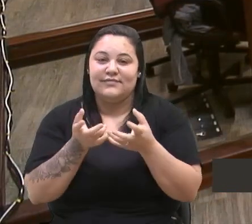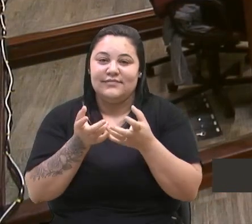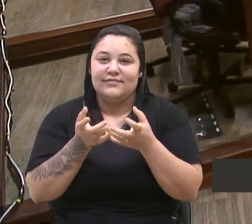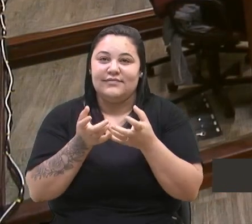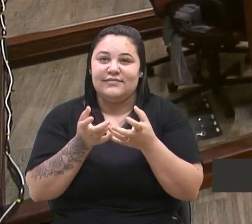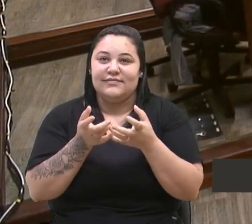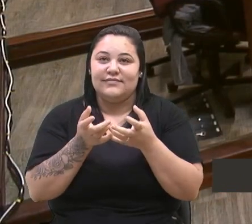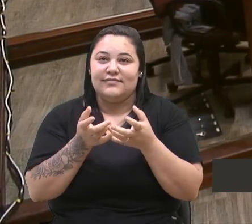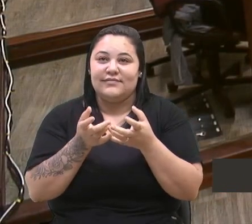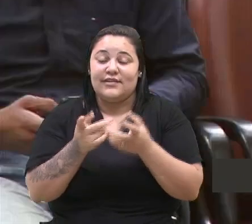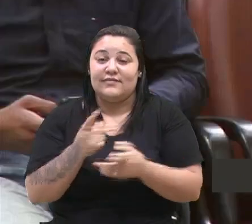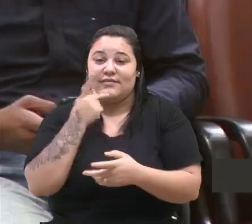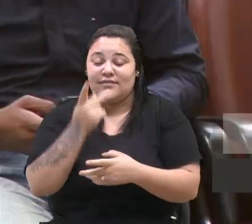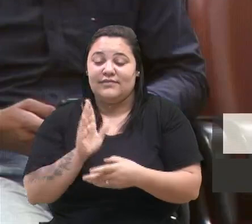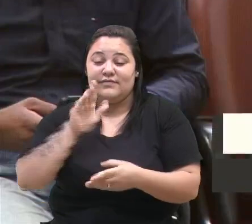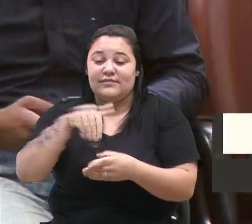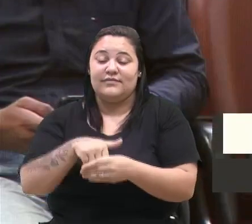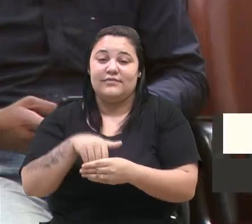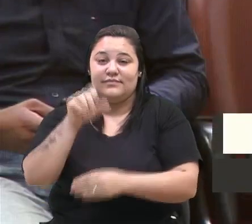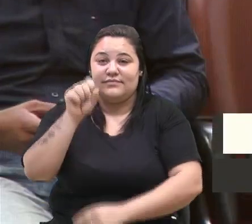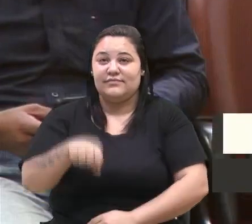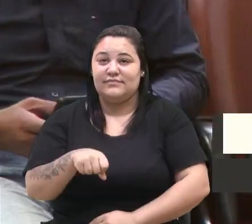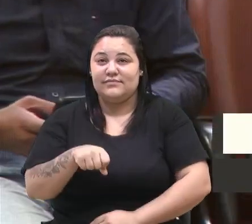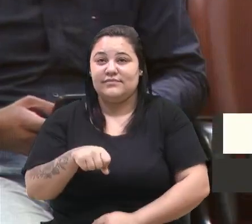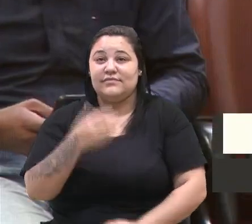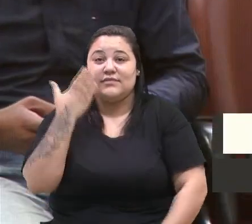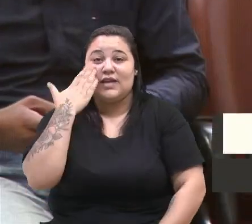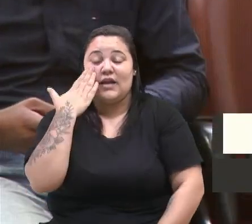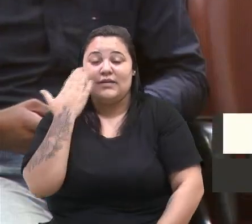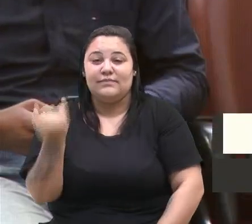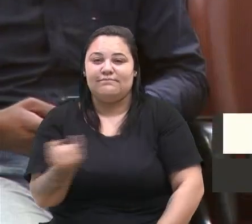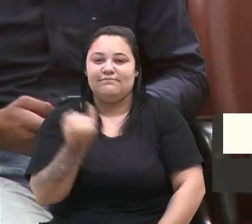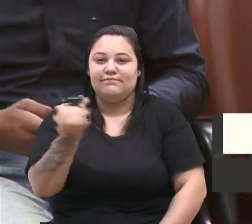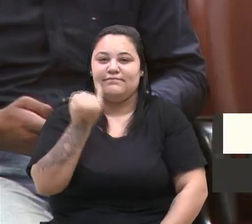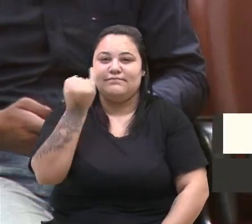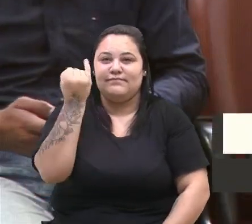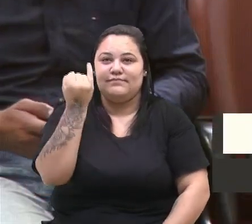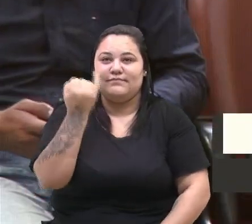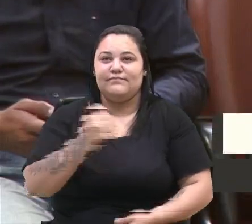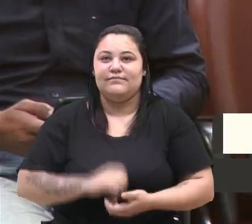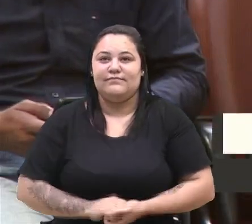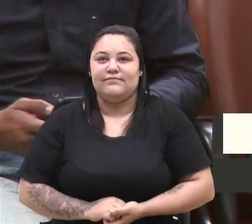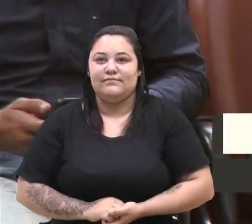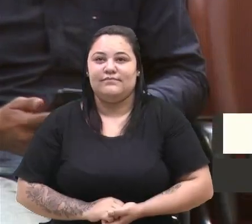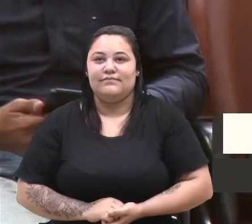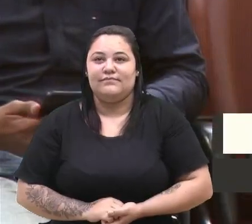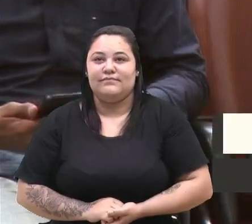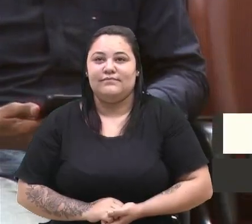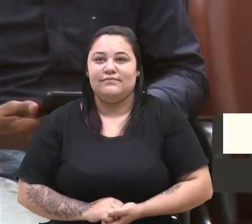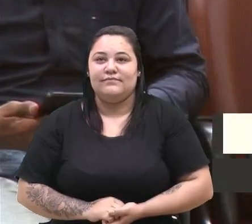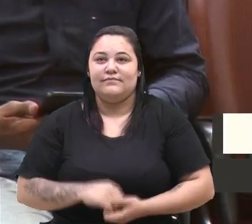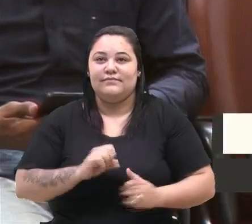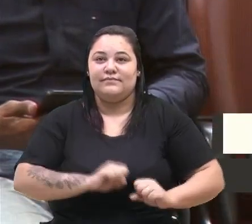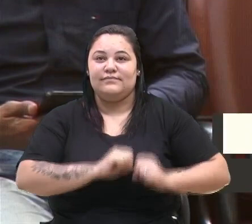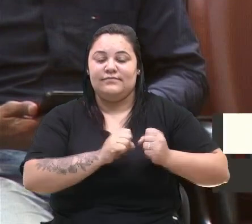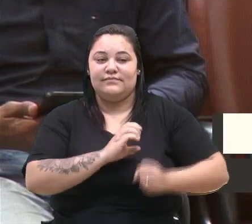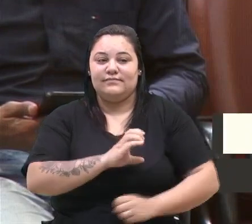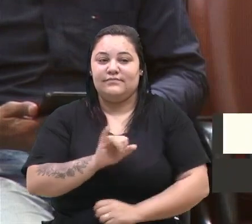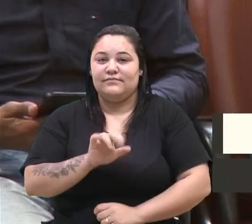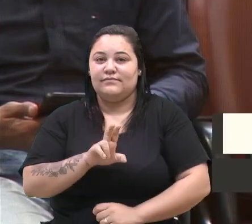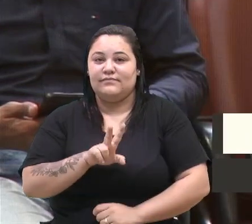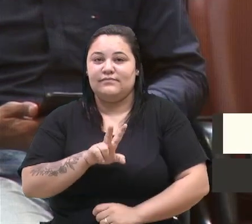declarar meu voto, que vou votar sim, por saber a importância que tem esse grupo da Defesa Civil em nosso Caxias do Sul.